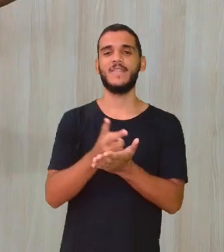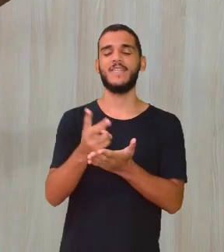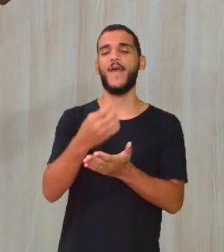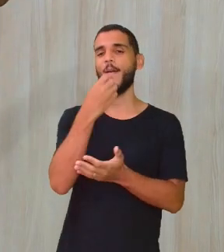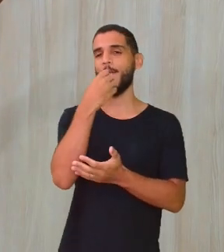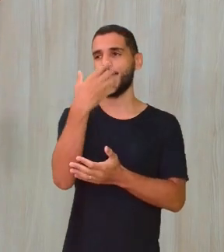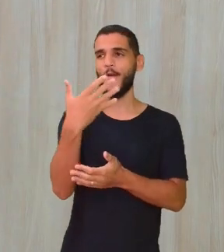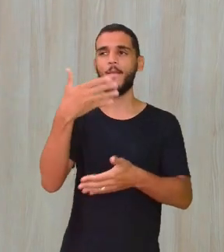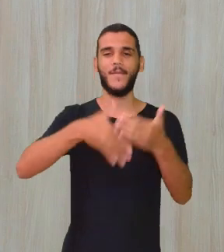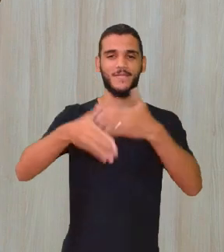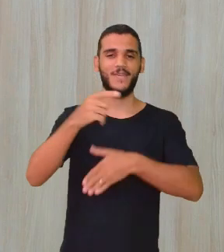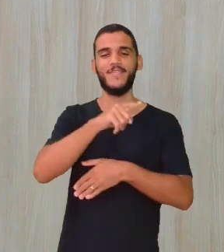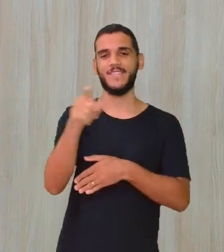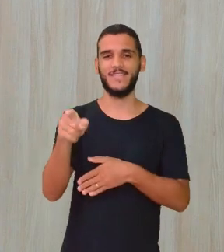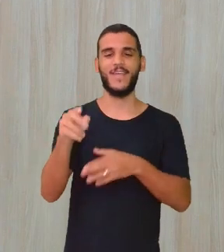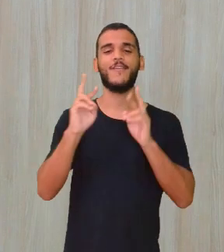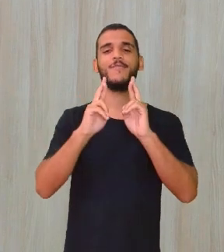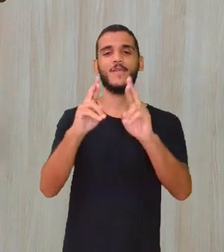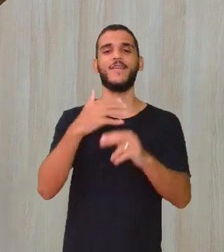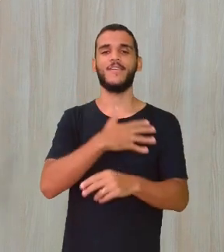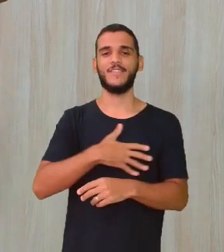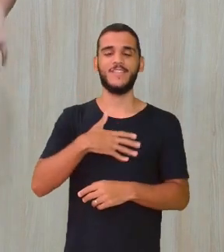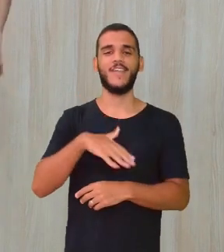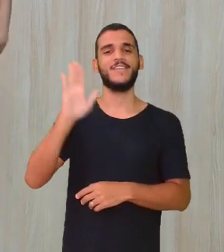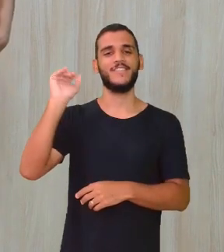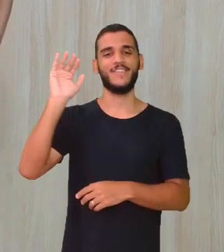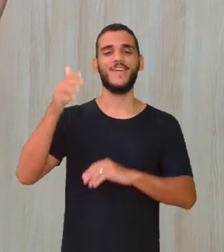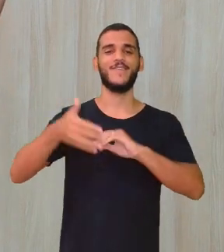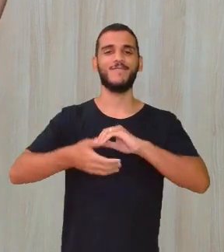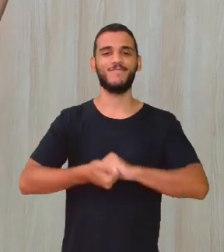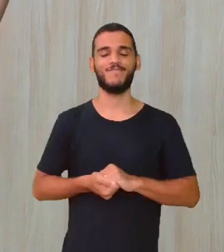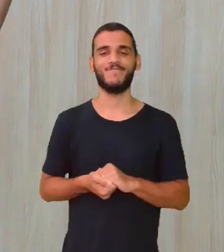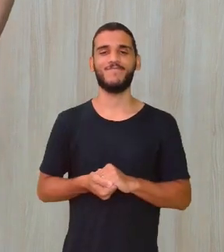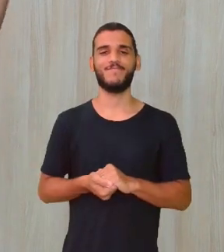foi um prazer estar aqui. Espero que vocês tenham gostado. E até a próxima.